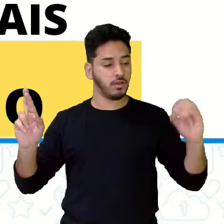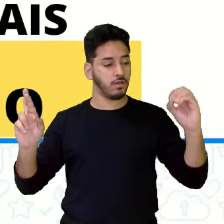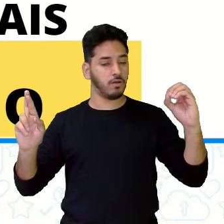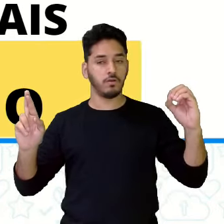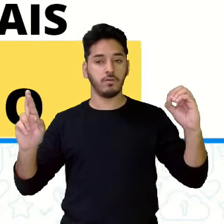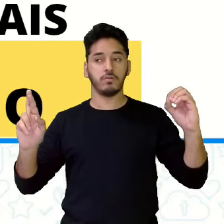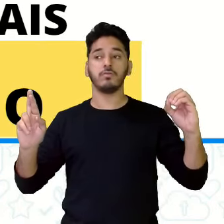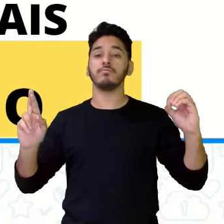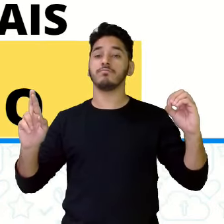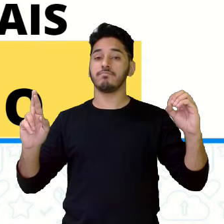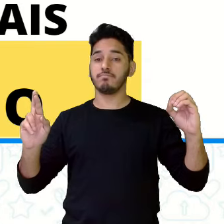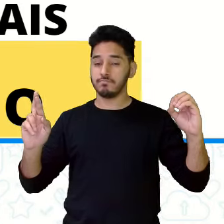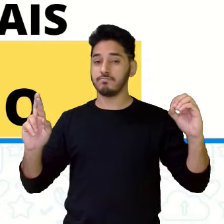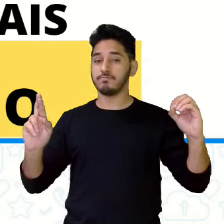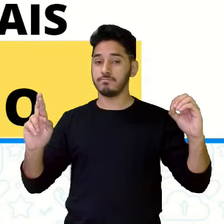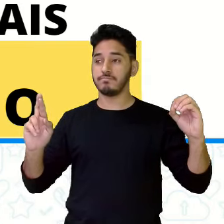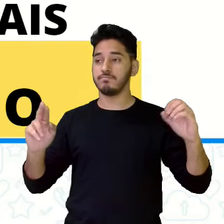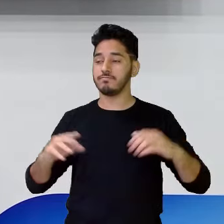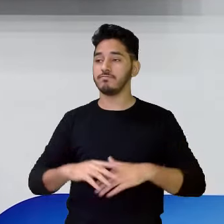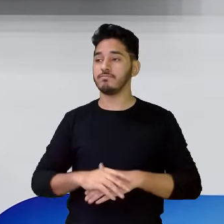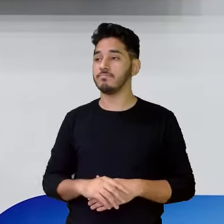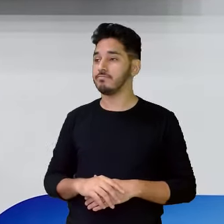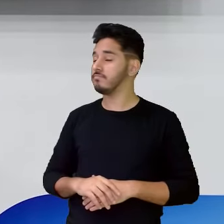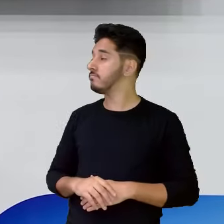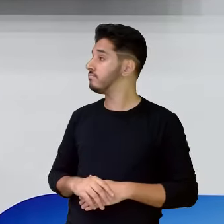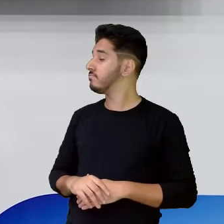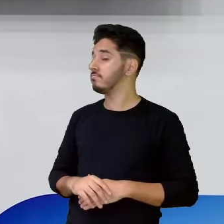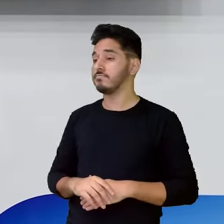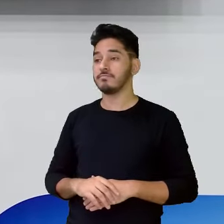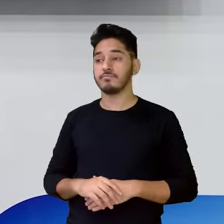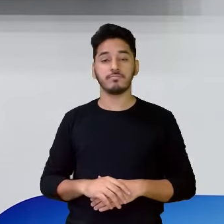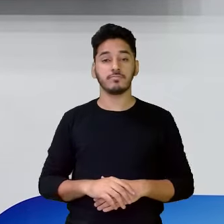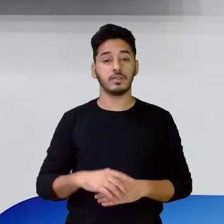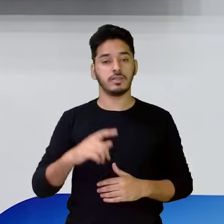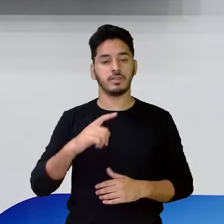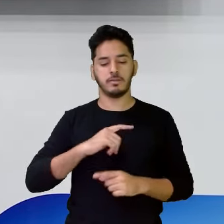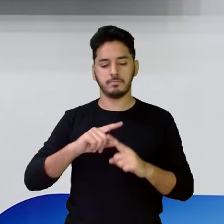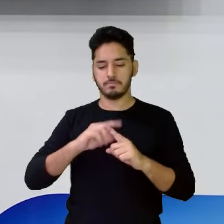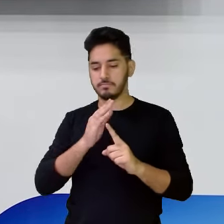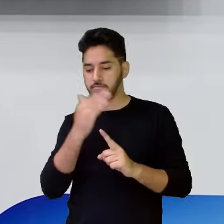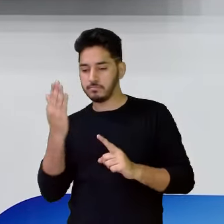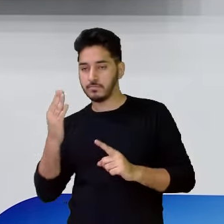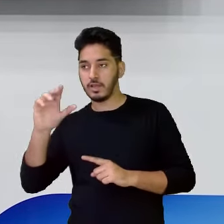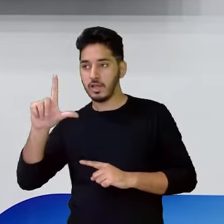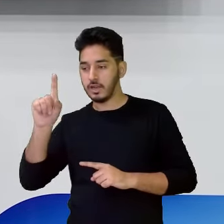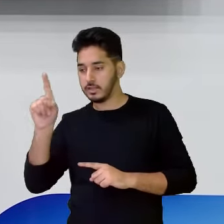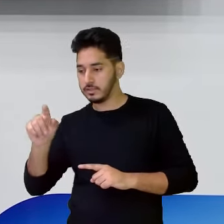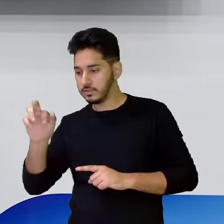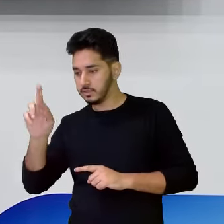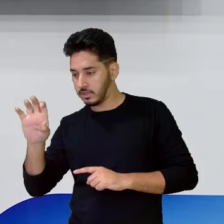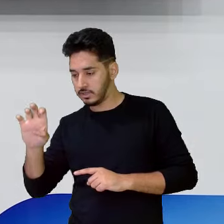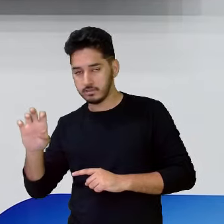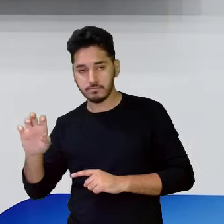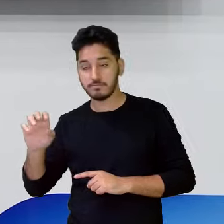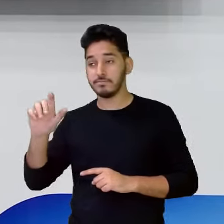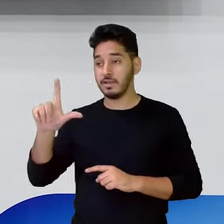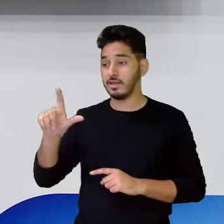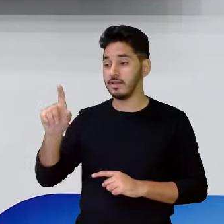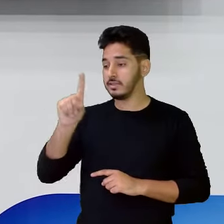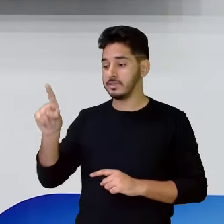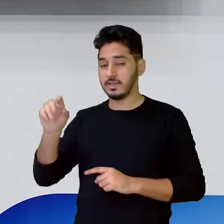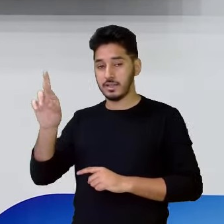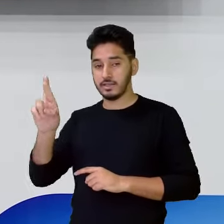a vogal aí, O, consoantes L, Z, R. Vogais